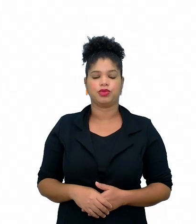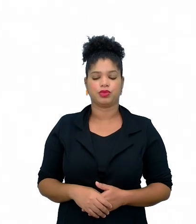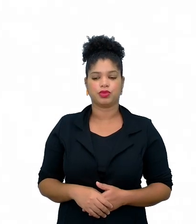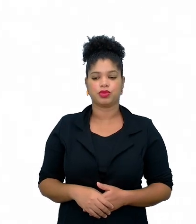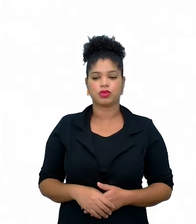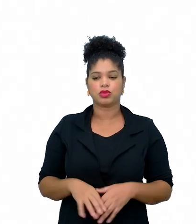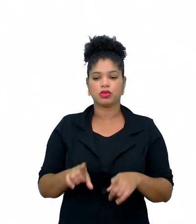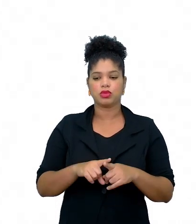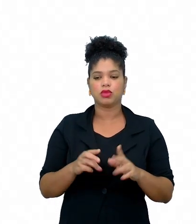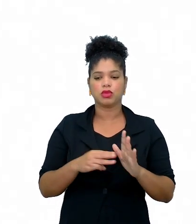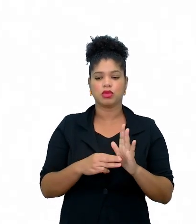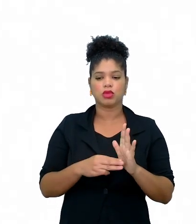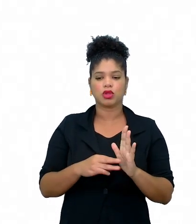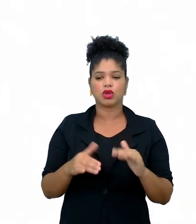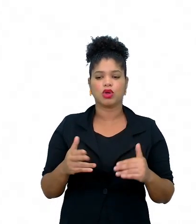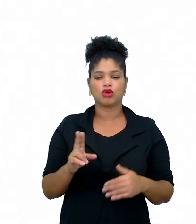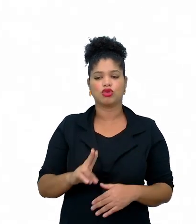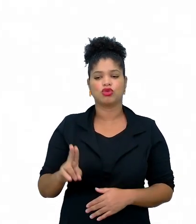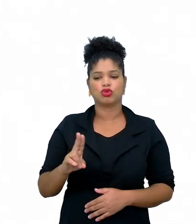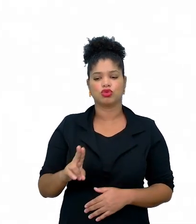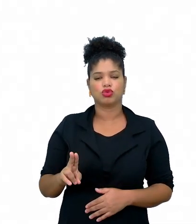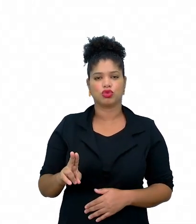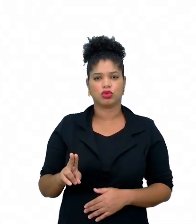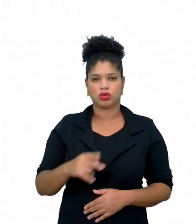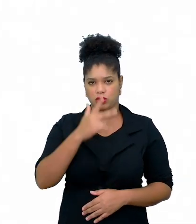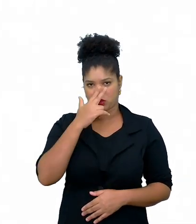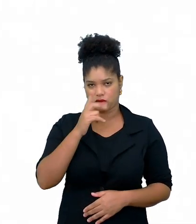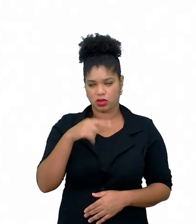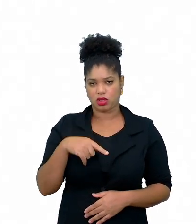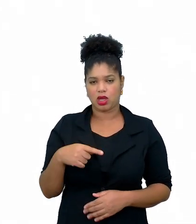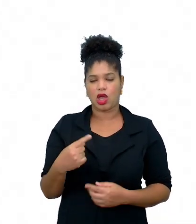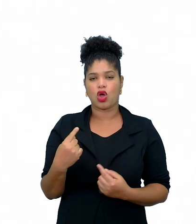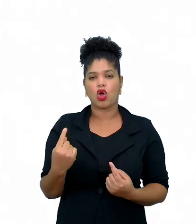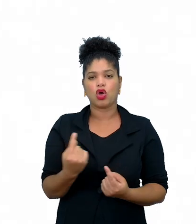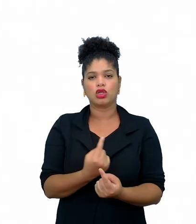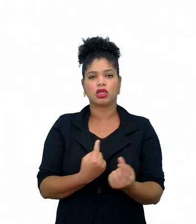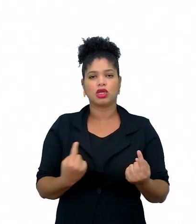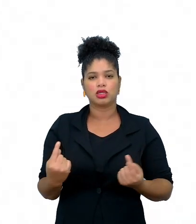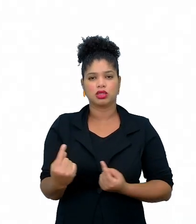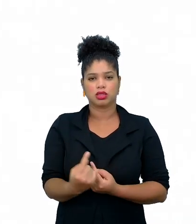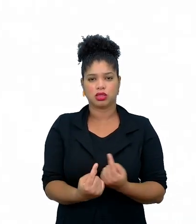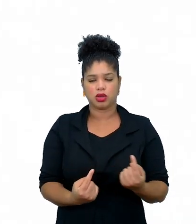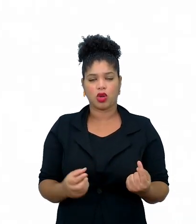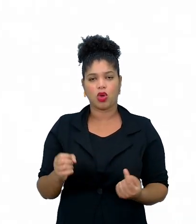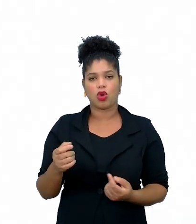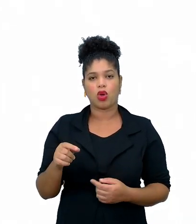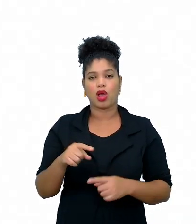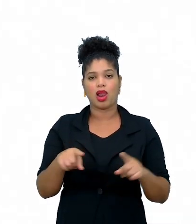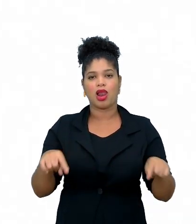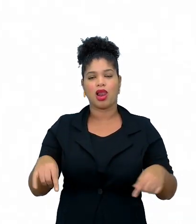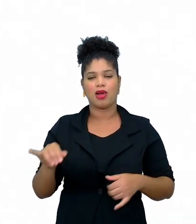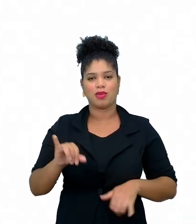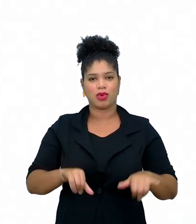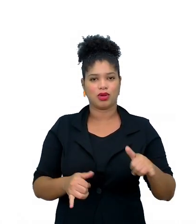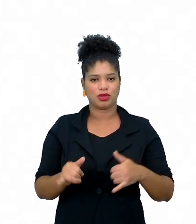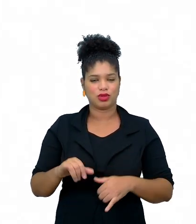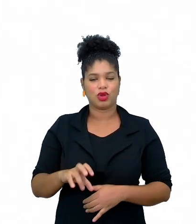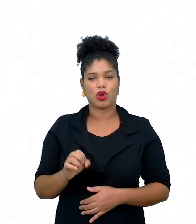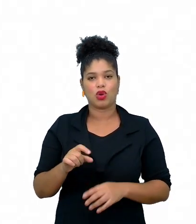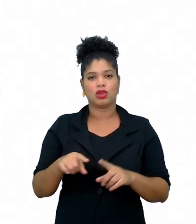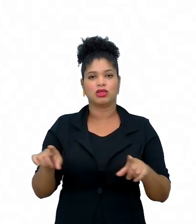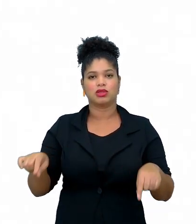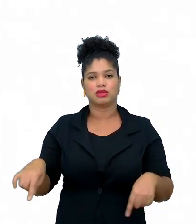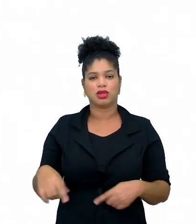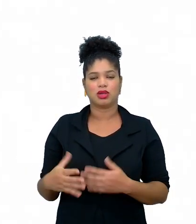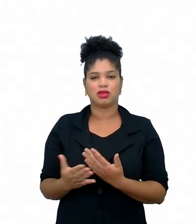qual metodologia ativa ele vai utilizar, se é a rotação por estações, um laboratório rotacional ou sala de aula